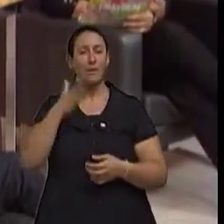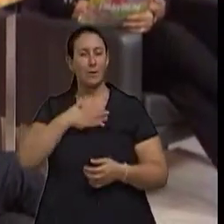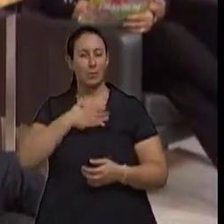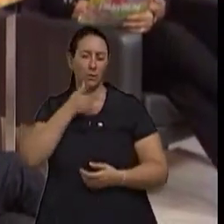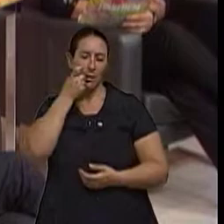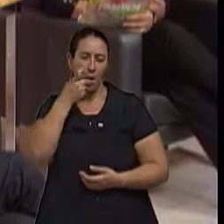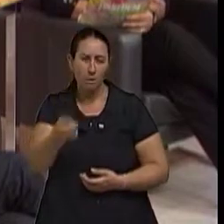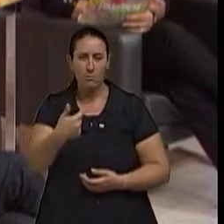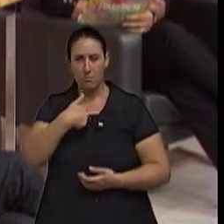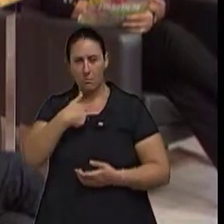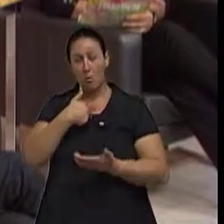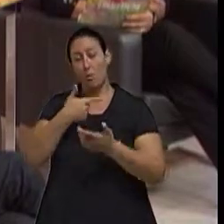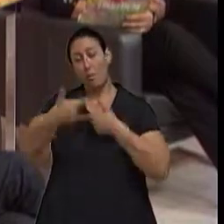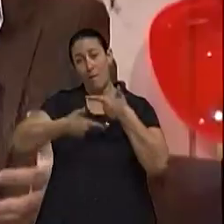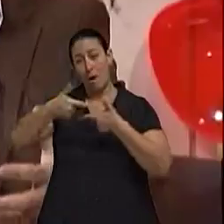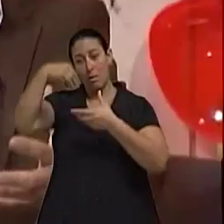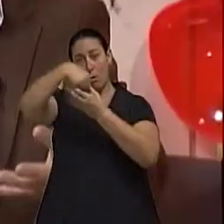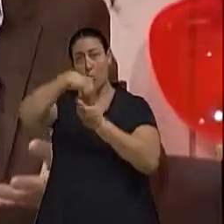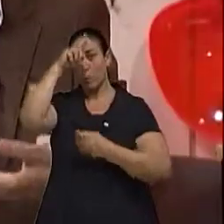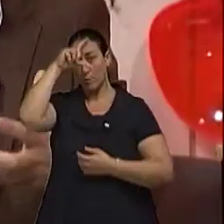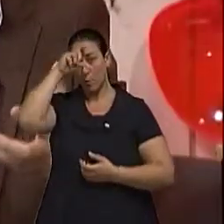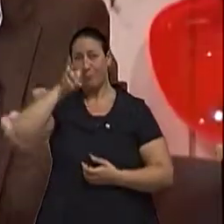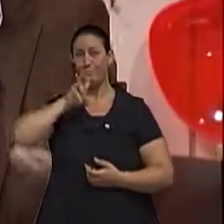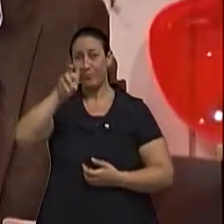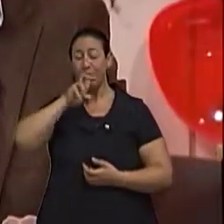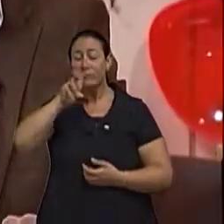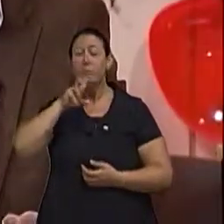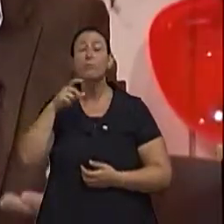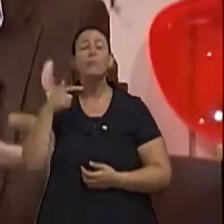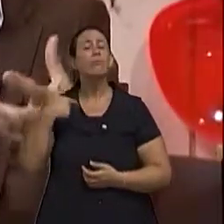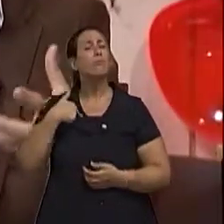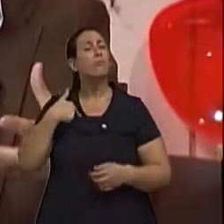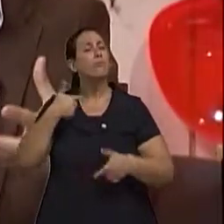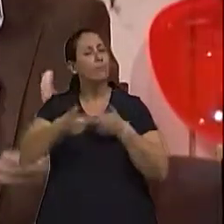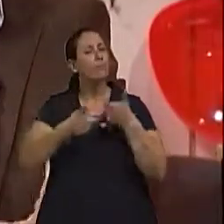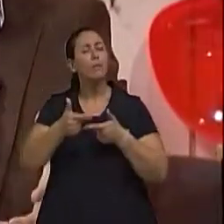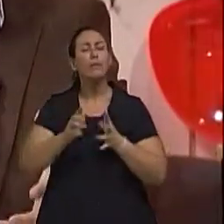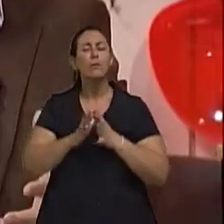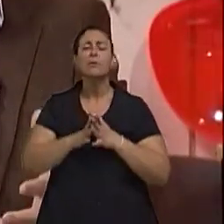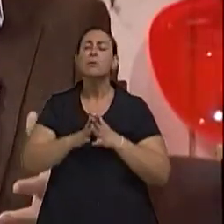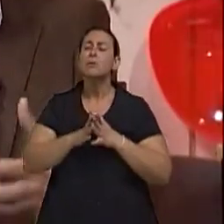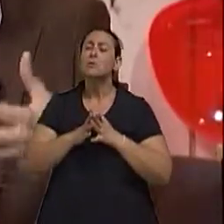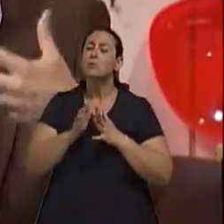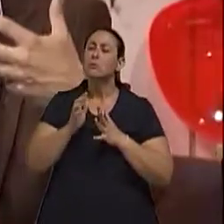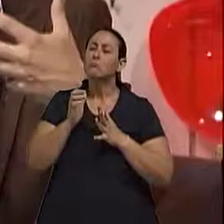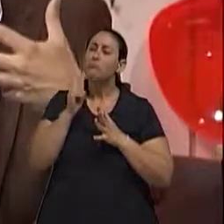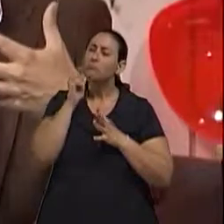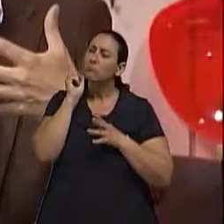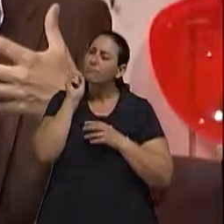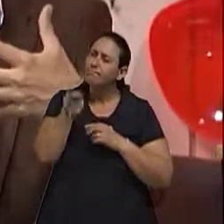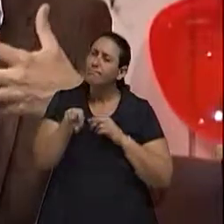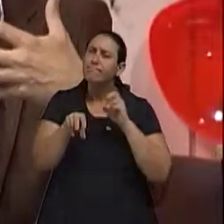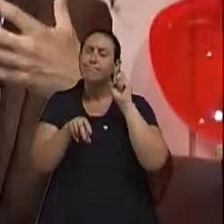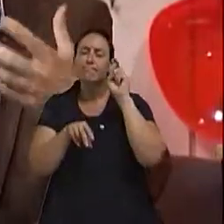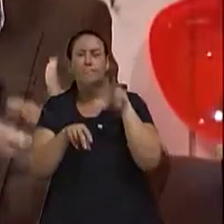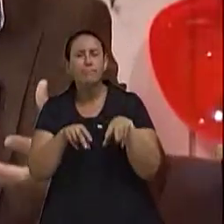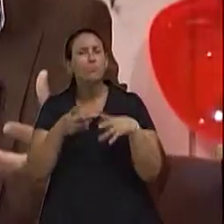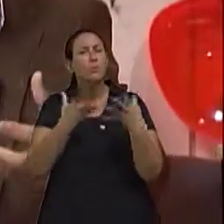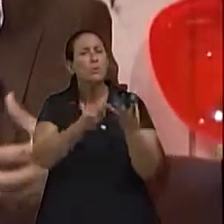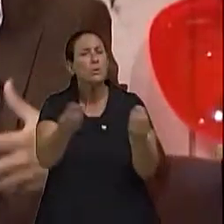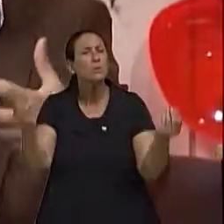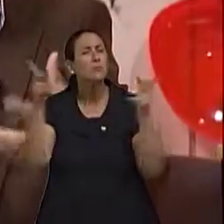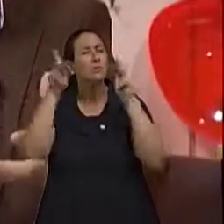assunto, né, trabalhando no Hospital de Pronto-Socorro, era tentar entender o que se passava, né, com muita, digamos, com muitas